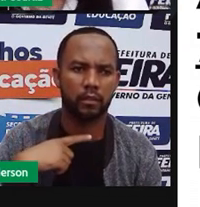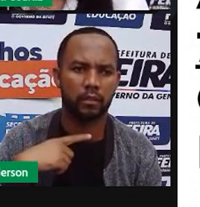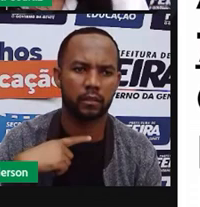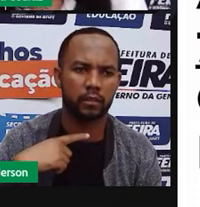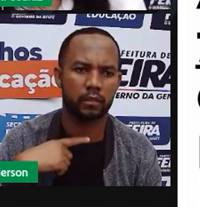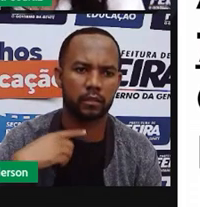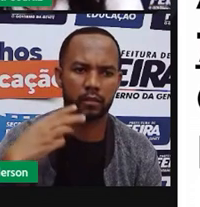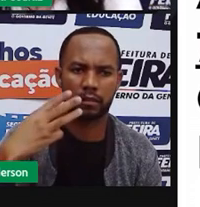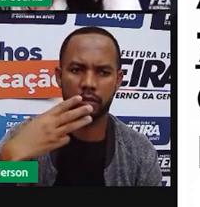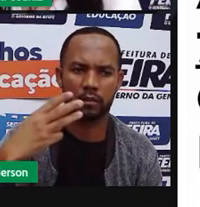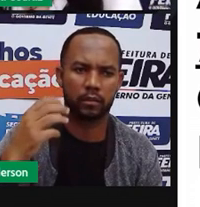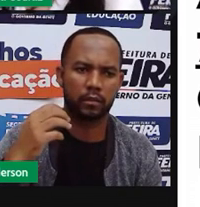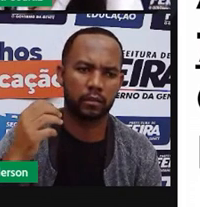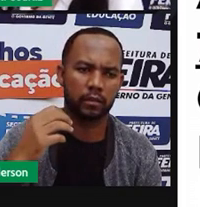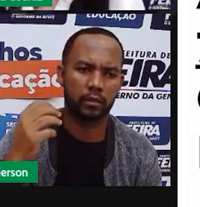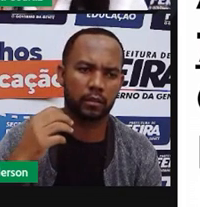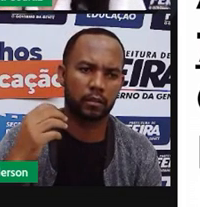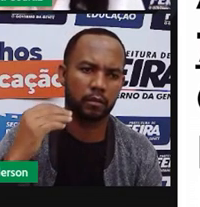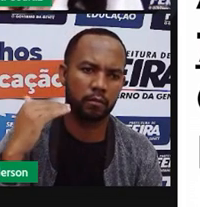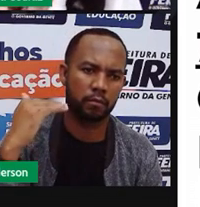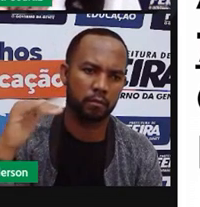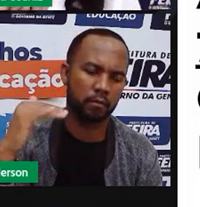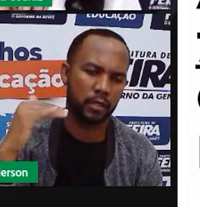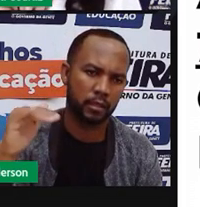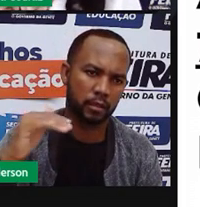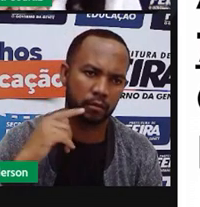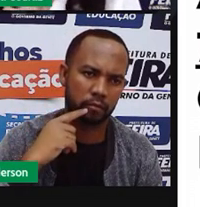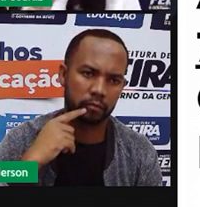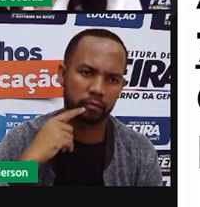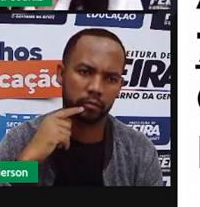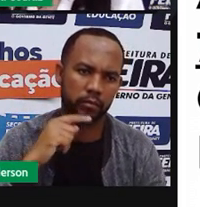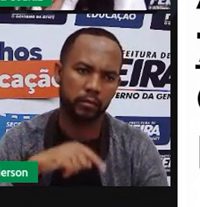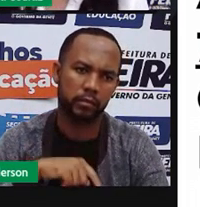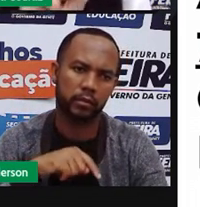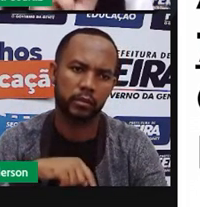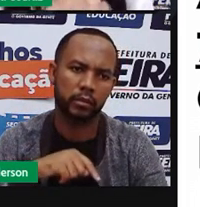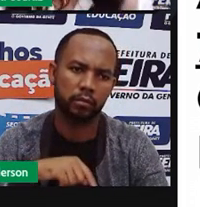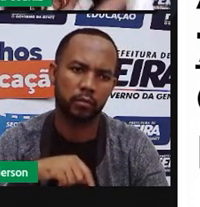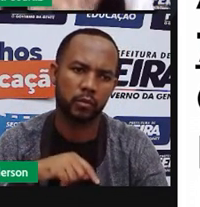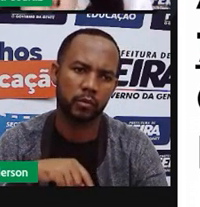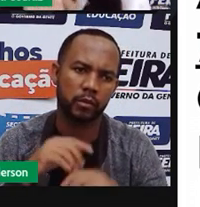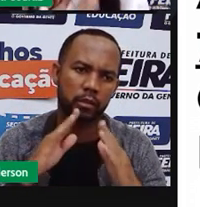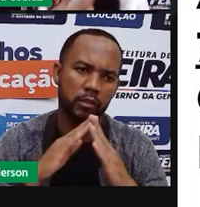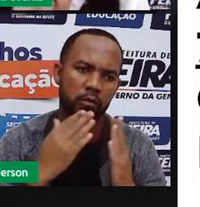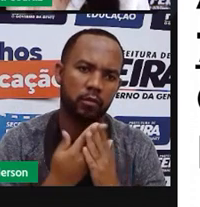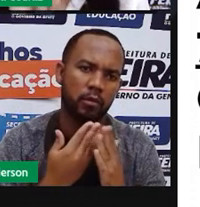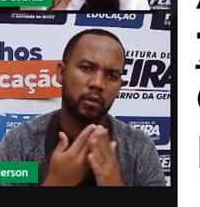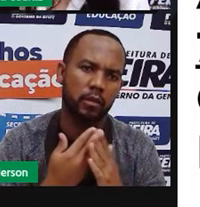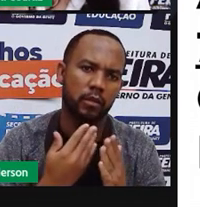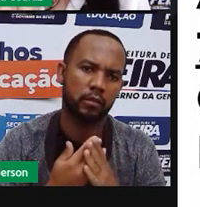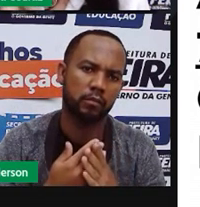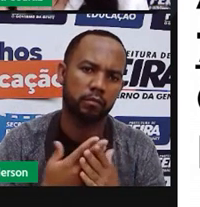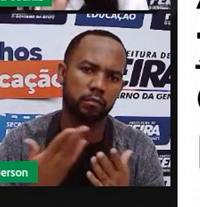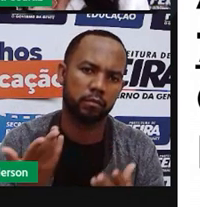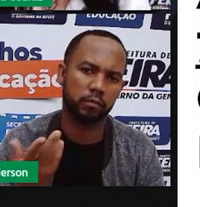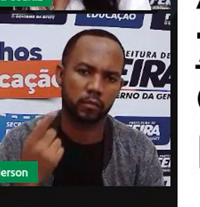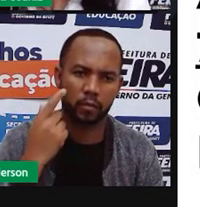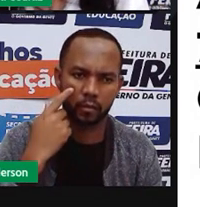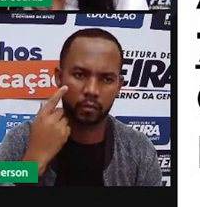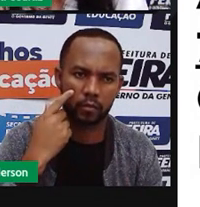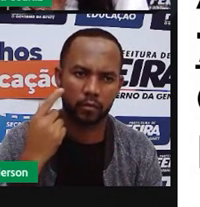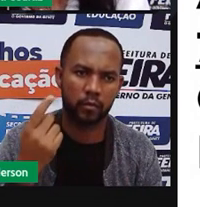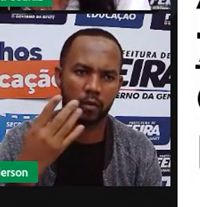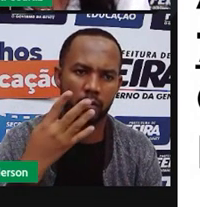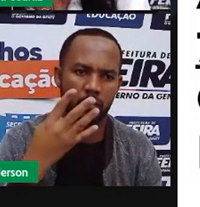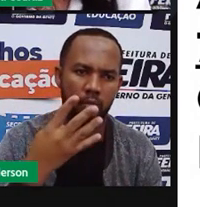isso mesmo meia hora então olha quanto tempo Arthur ficava na escola uma duas três quatro